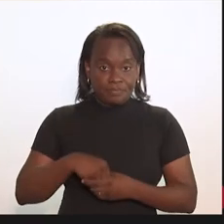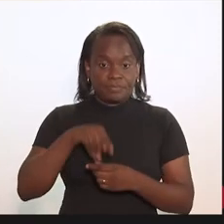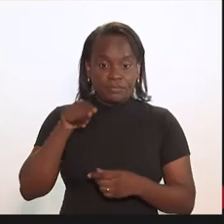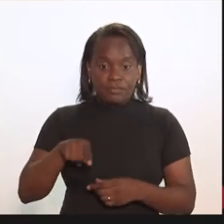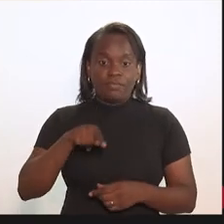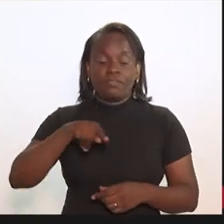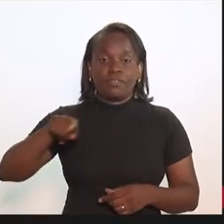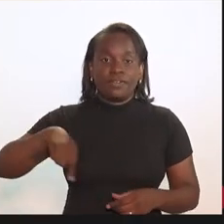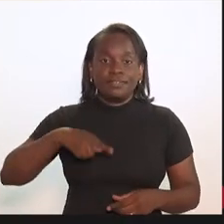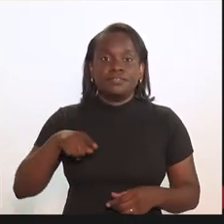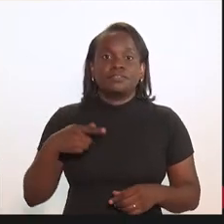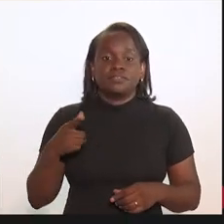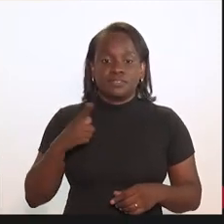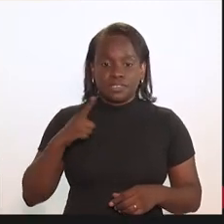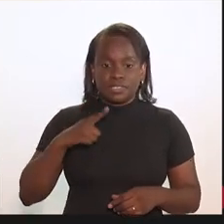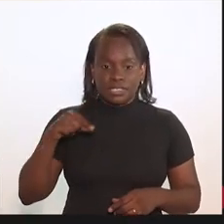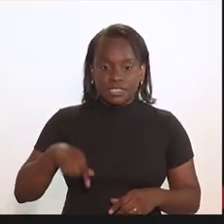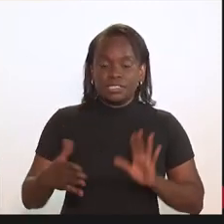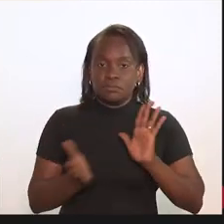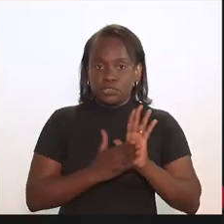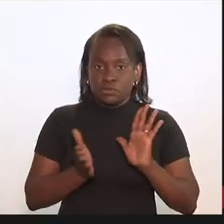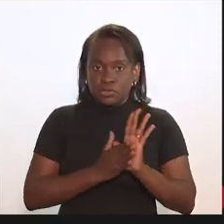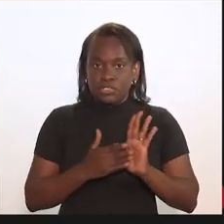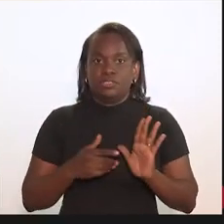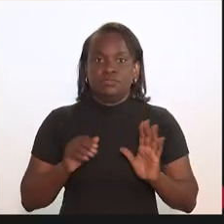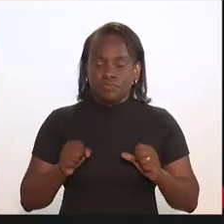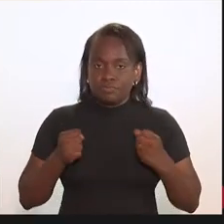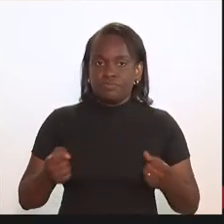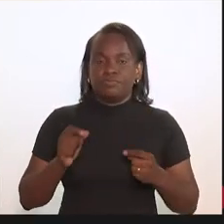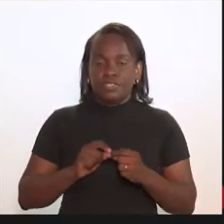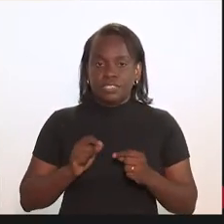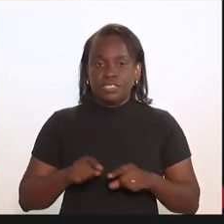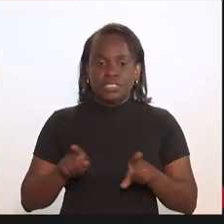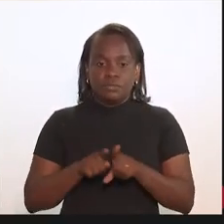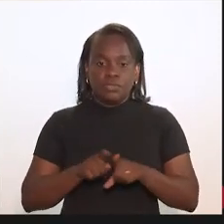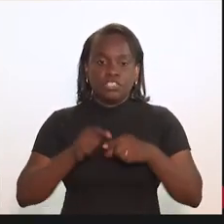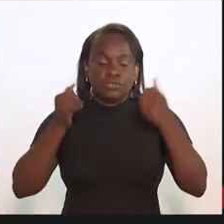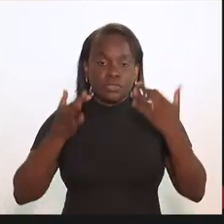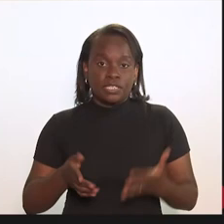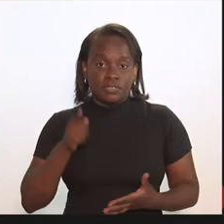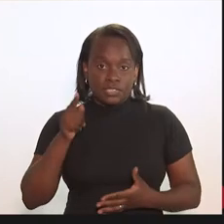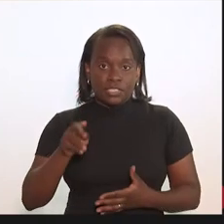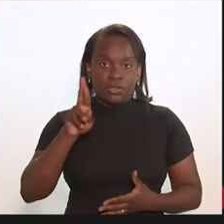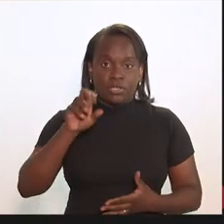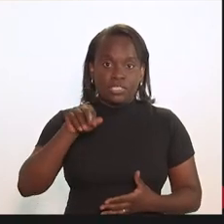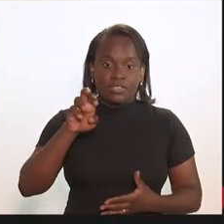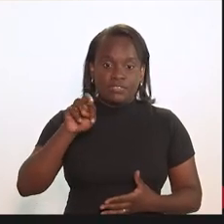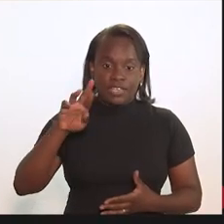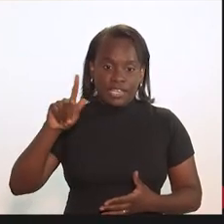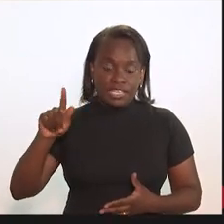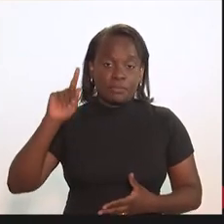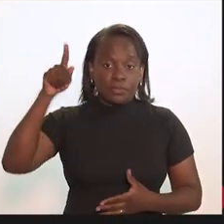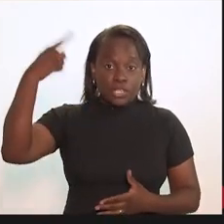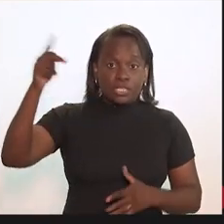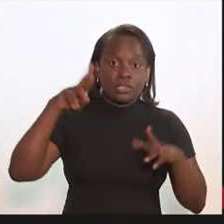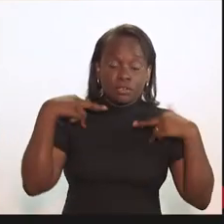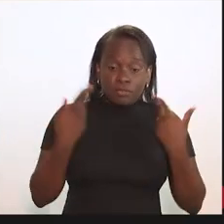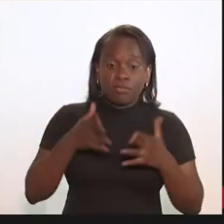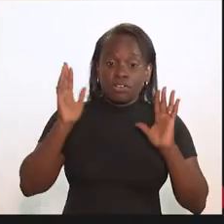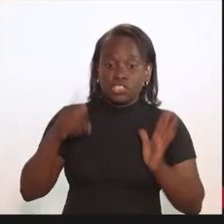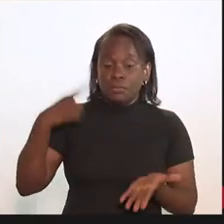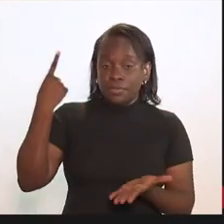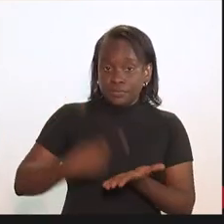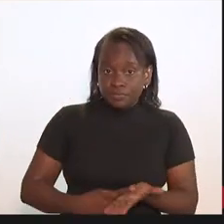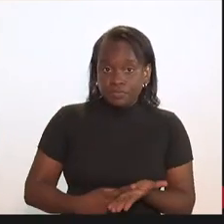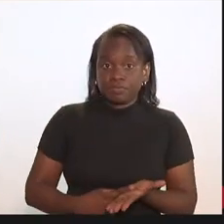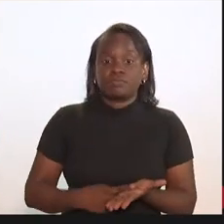dentro daquilo que nós estamos aqui nos propondo a fazer. Dizer a você, Rosenberg, só para lembrar, a próxima reunião que